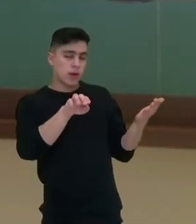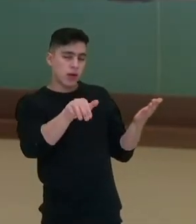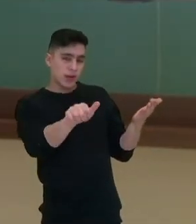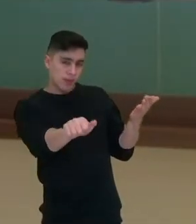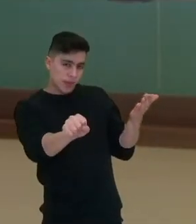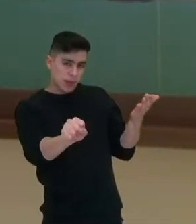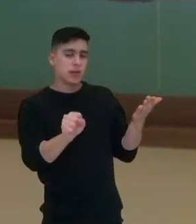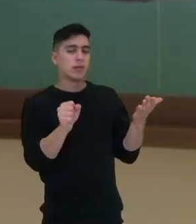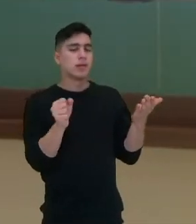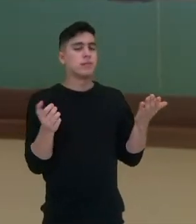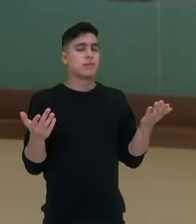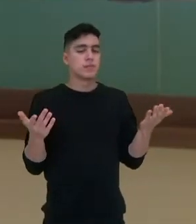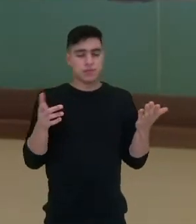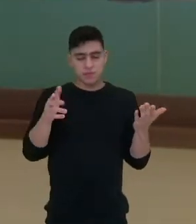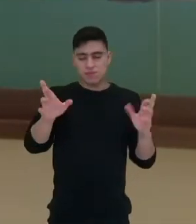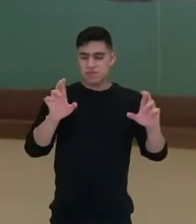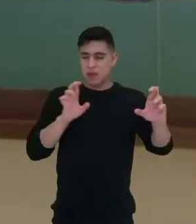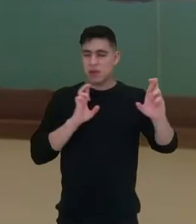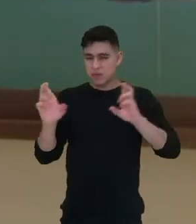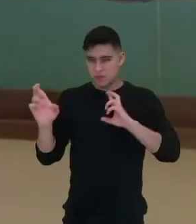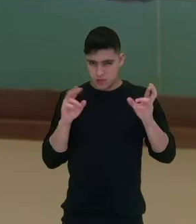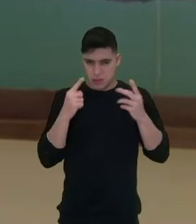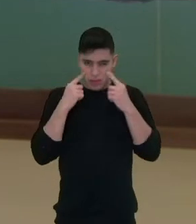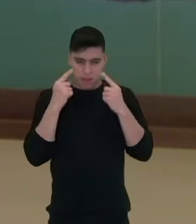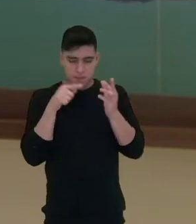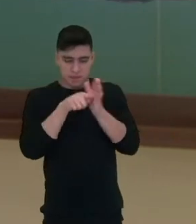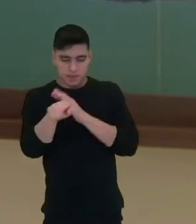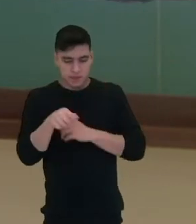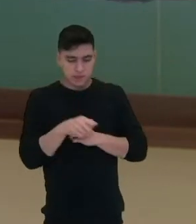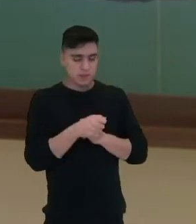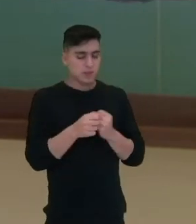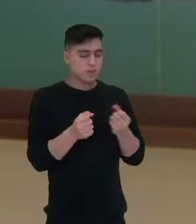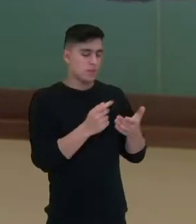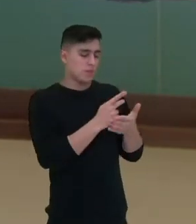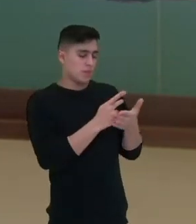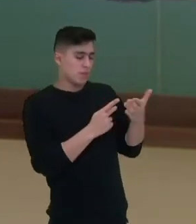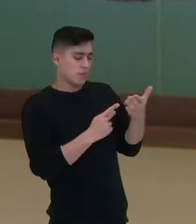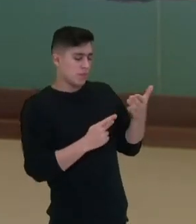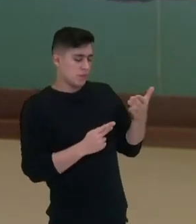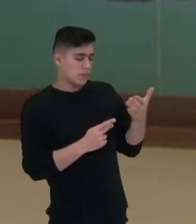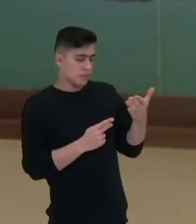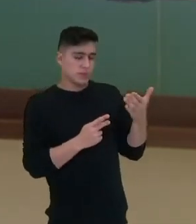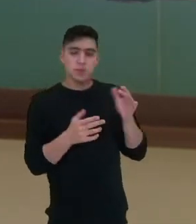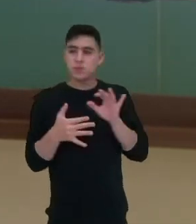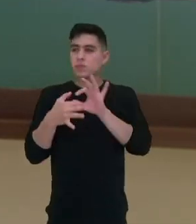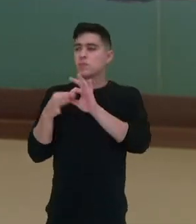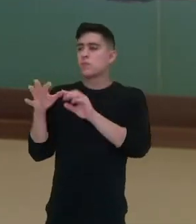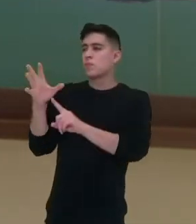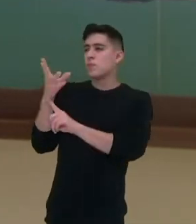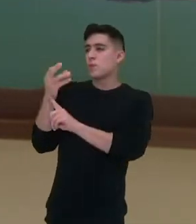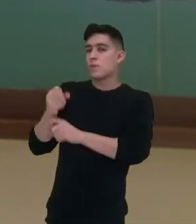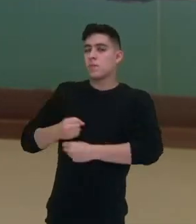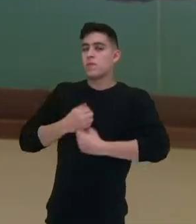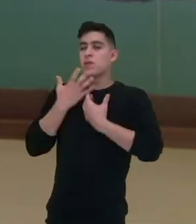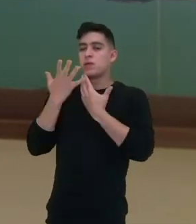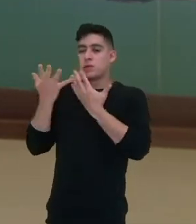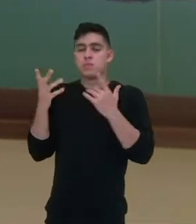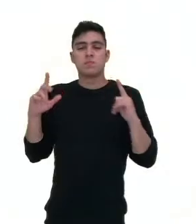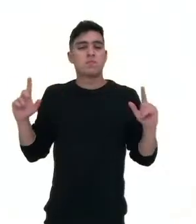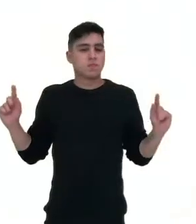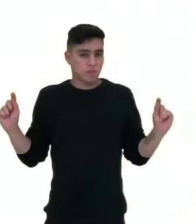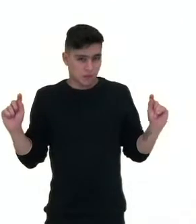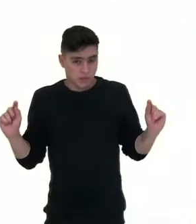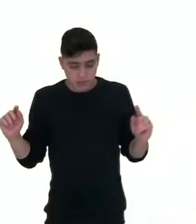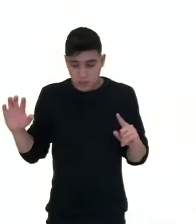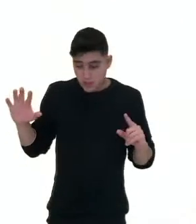responda. A poesia para além de um poema, o que você define como poesia? Poesia